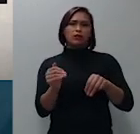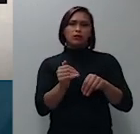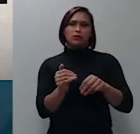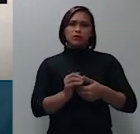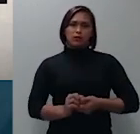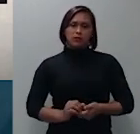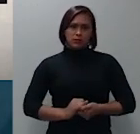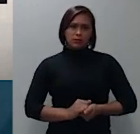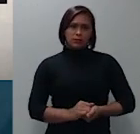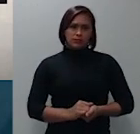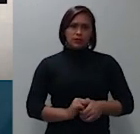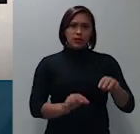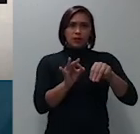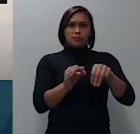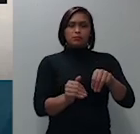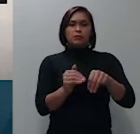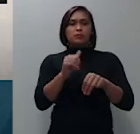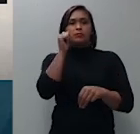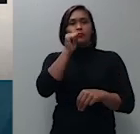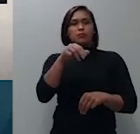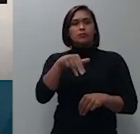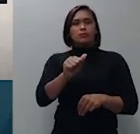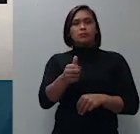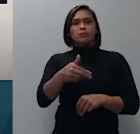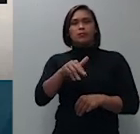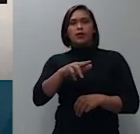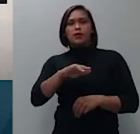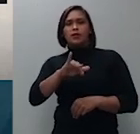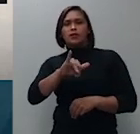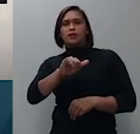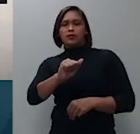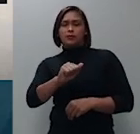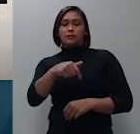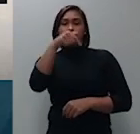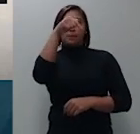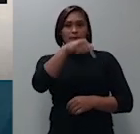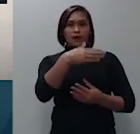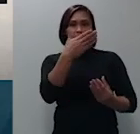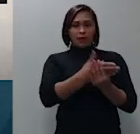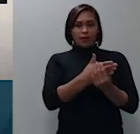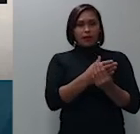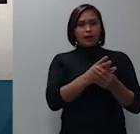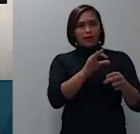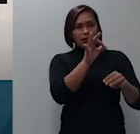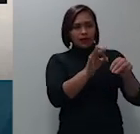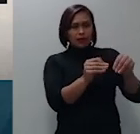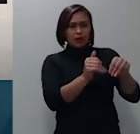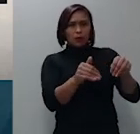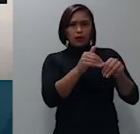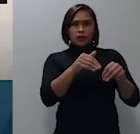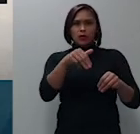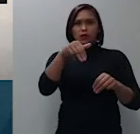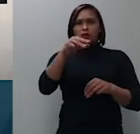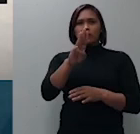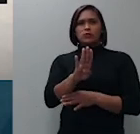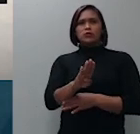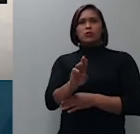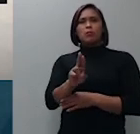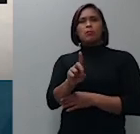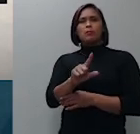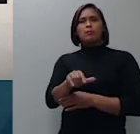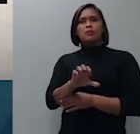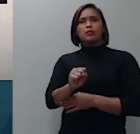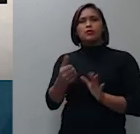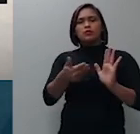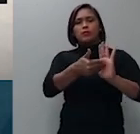Marisa Maria Isabel Galotti aqui o ministro marco but se a questão foi retirada do plenário